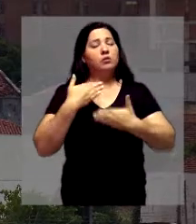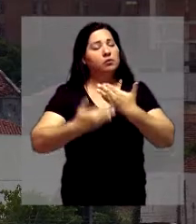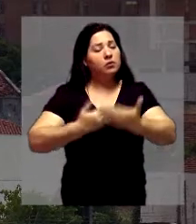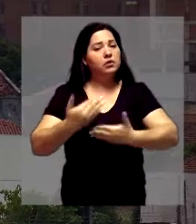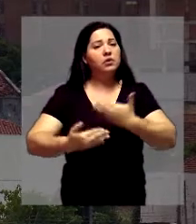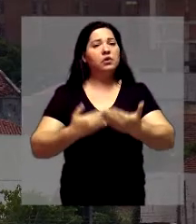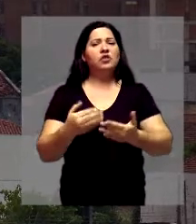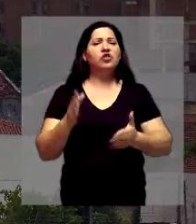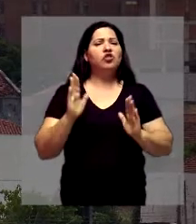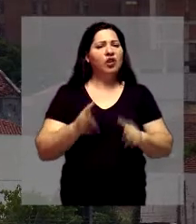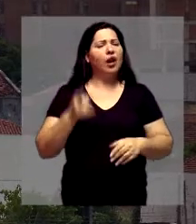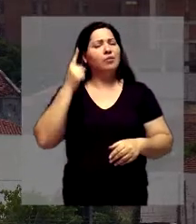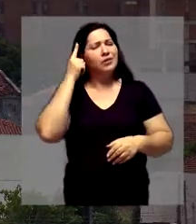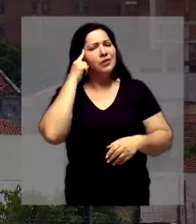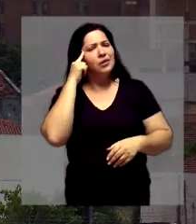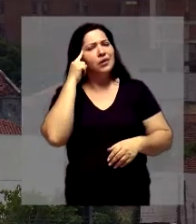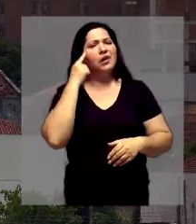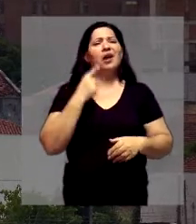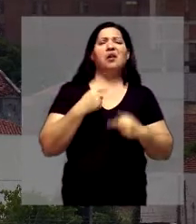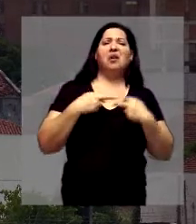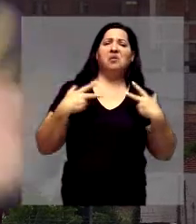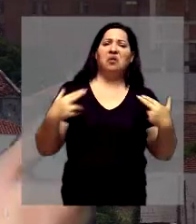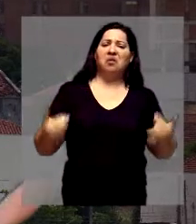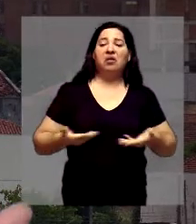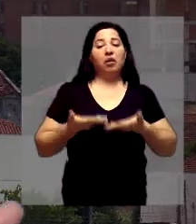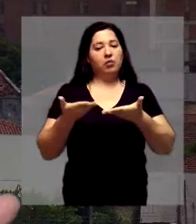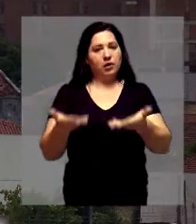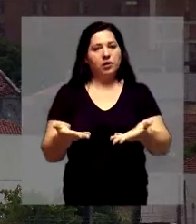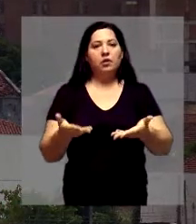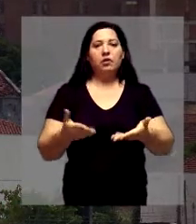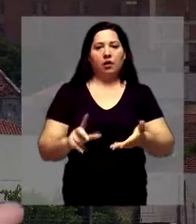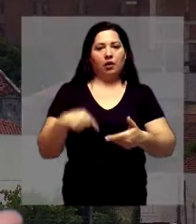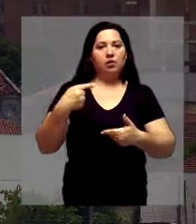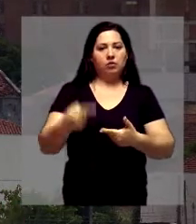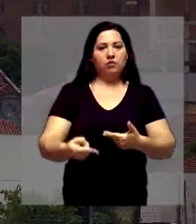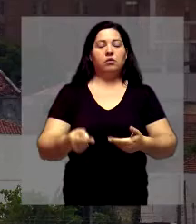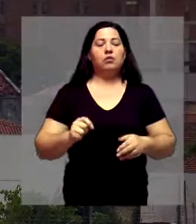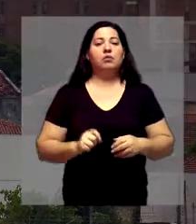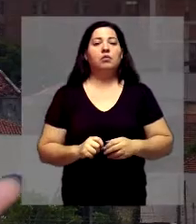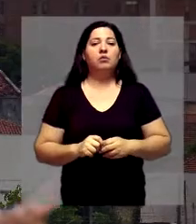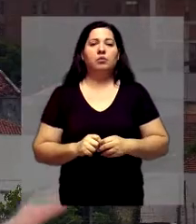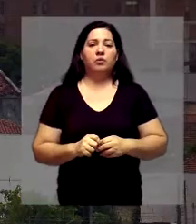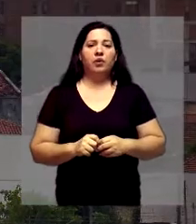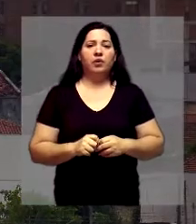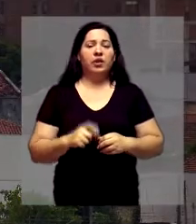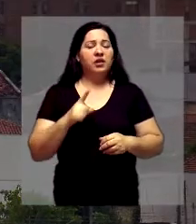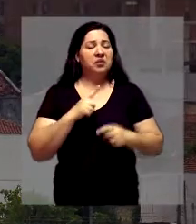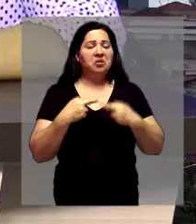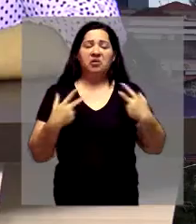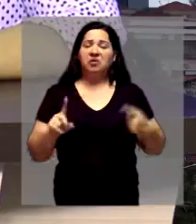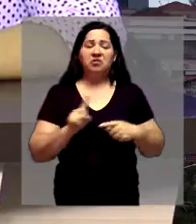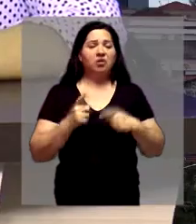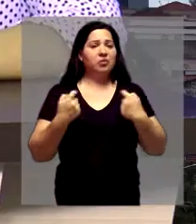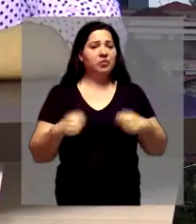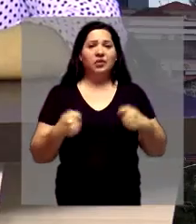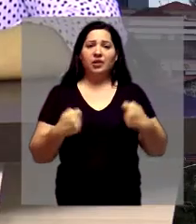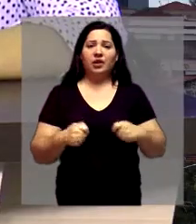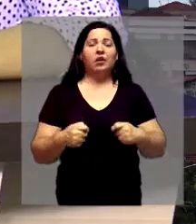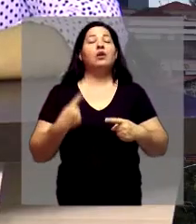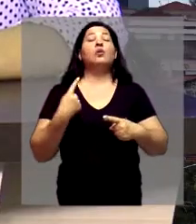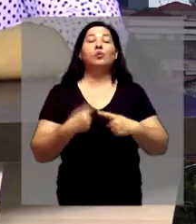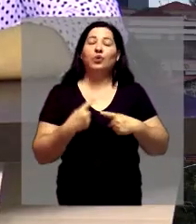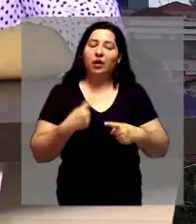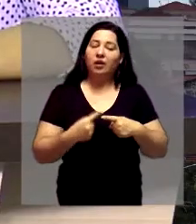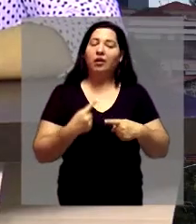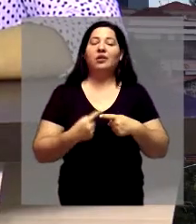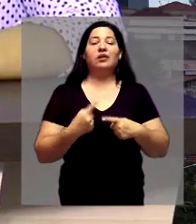montando algumas coisas, sim, pra estar apresentando. E é o que eu volto a falar. Tem coisas que talvez eu não vou nem precisar montar um projeto. Por causa do relacionamento.